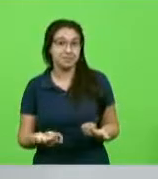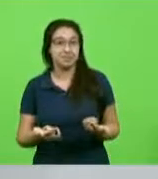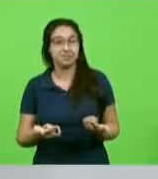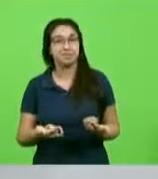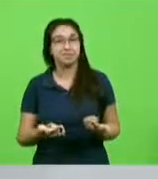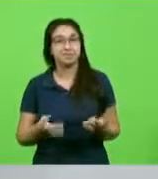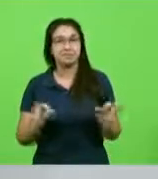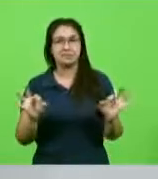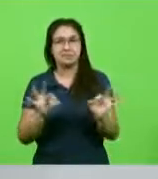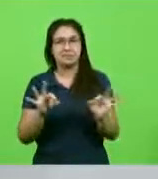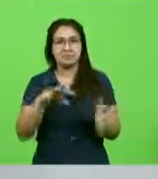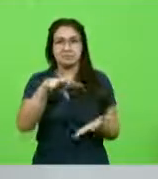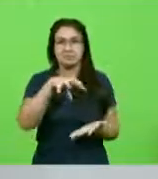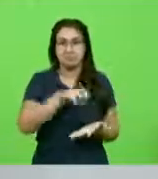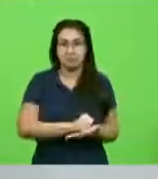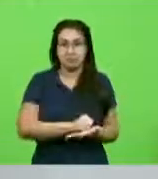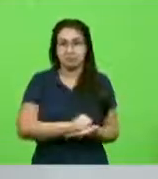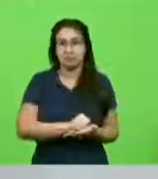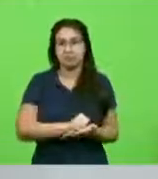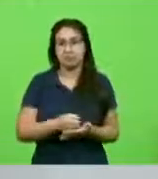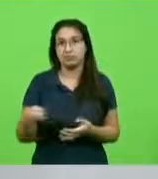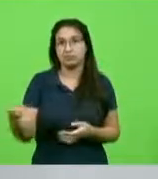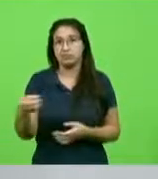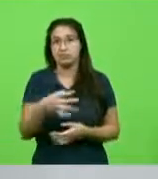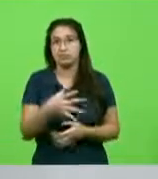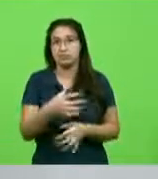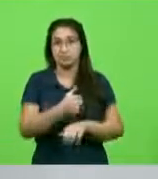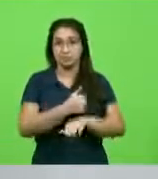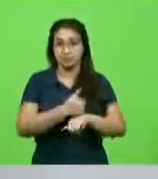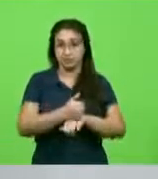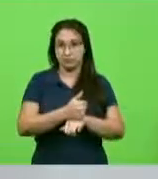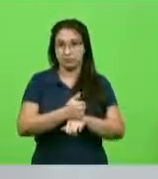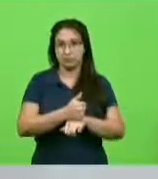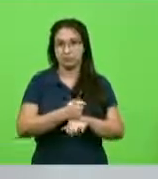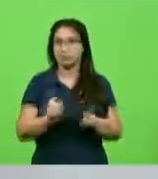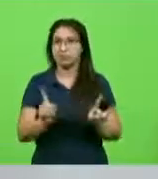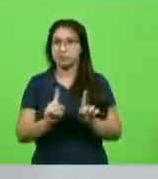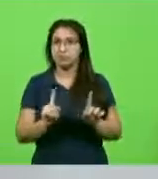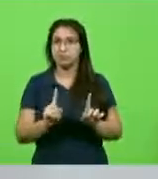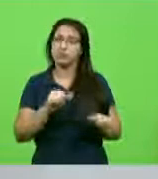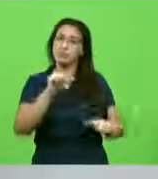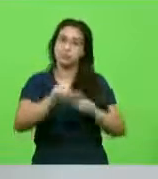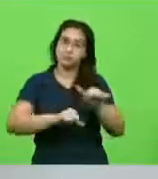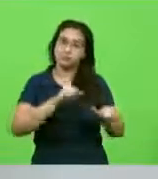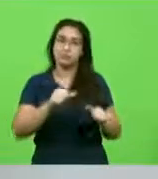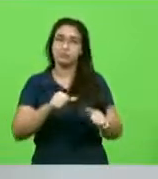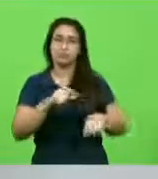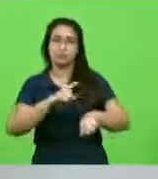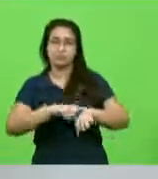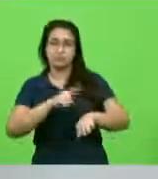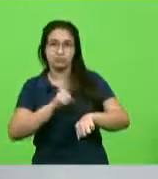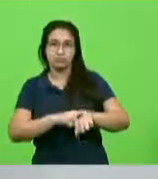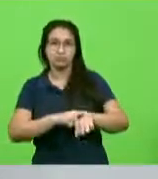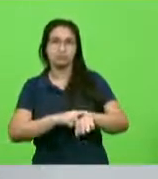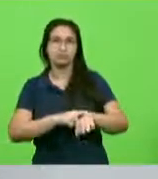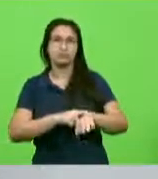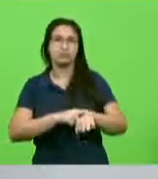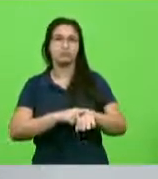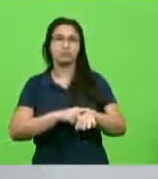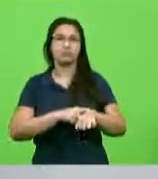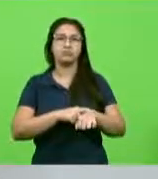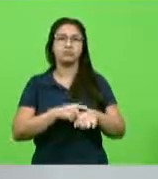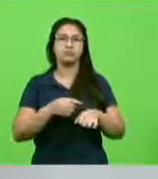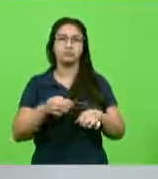de contratar novos profissionais se fala em adequações de horários, muitas vezes das escalas